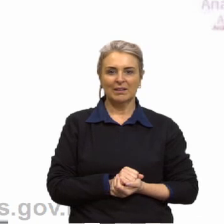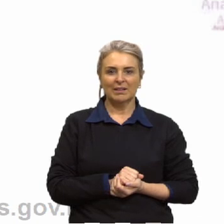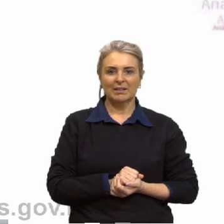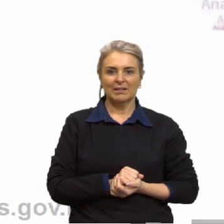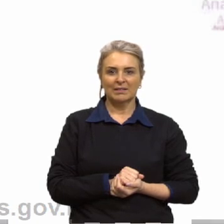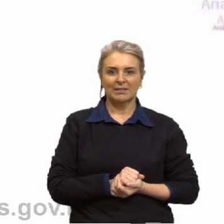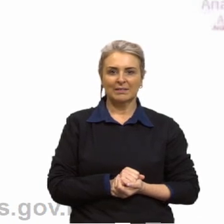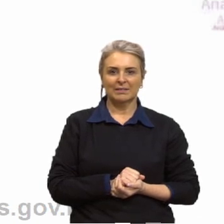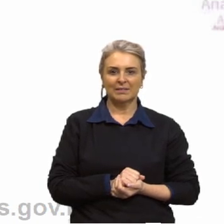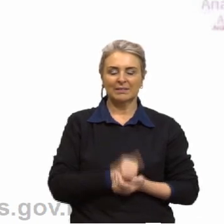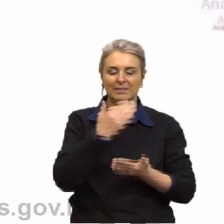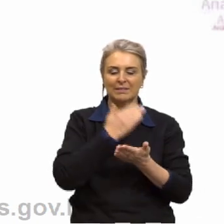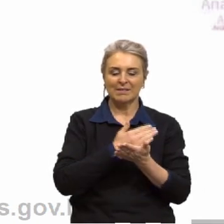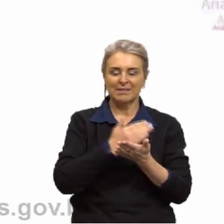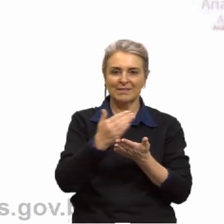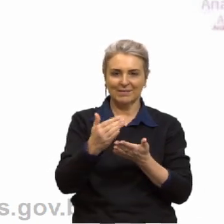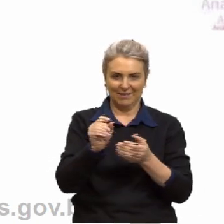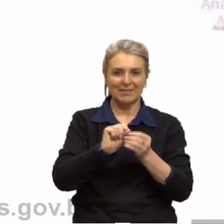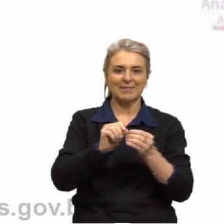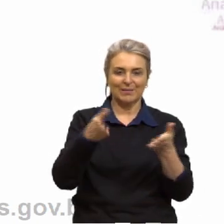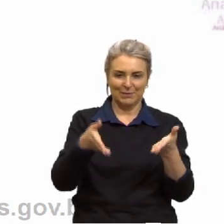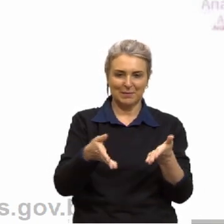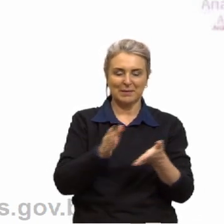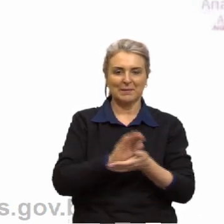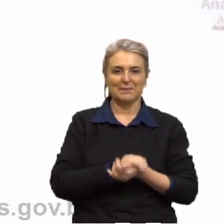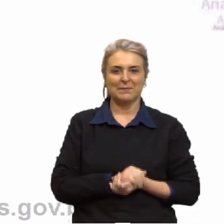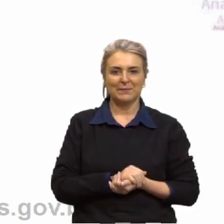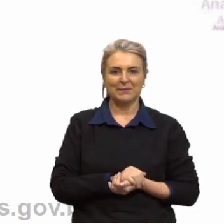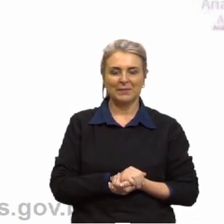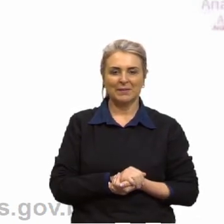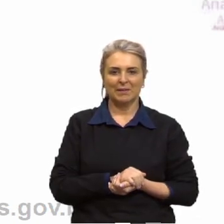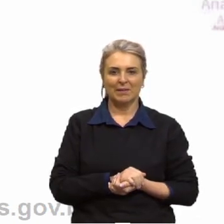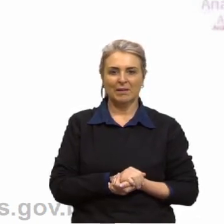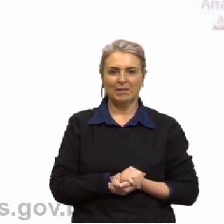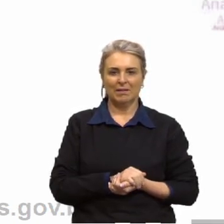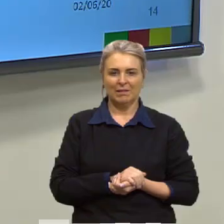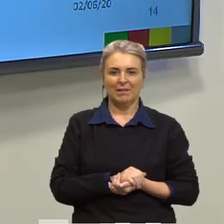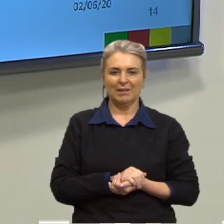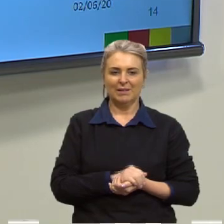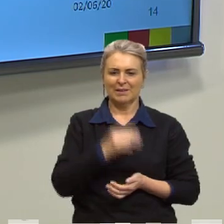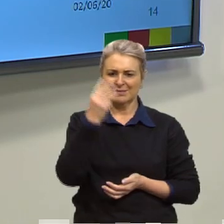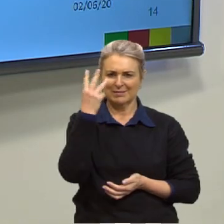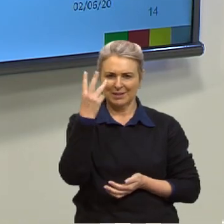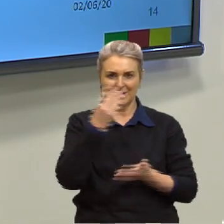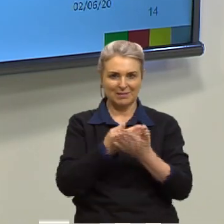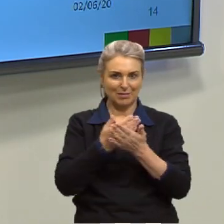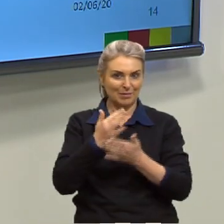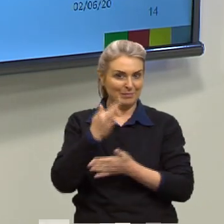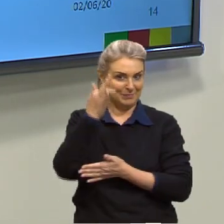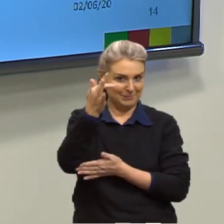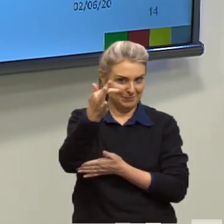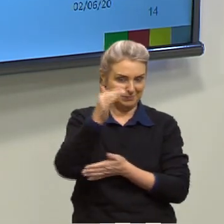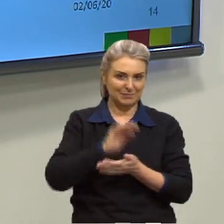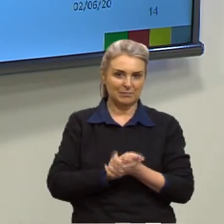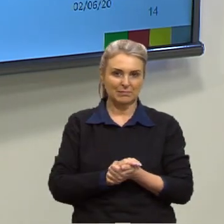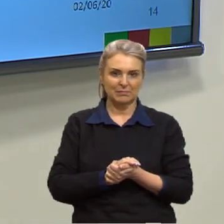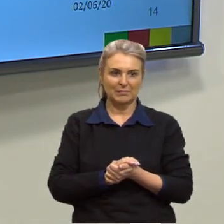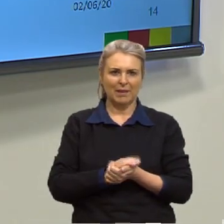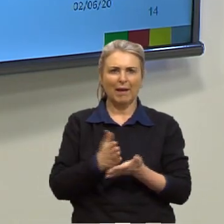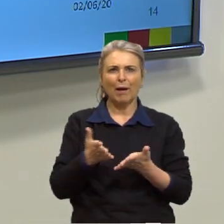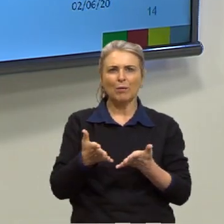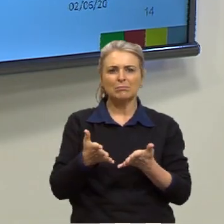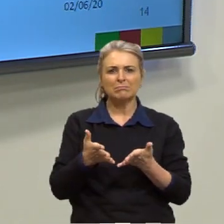começar a fazer, a partir de hoje e nas próximas três aulas, o que a gente chama de caminho